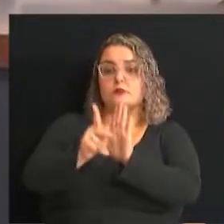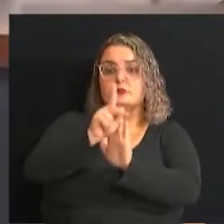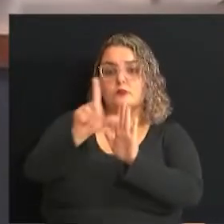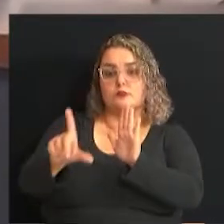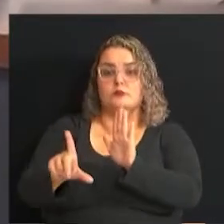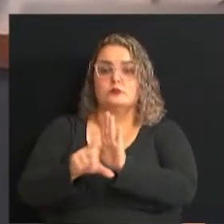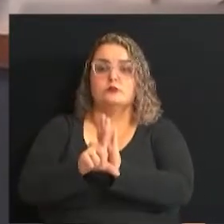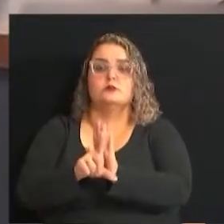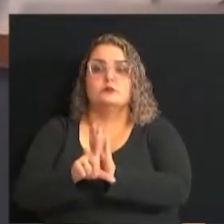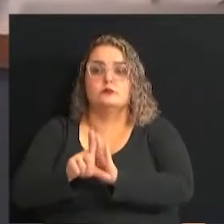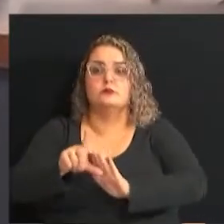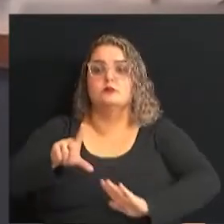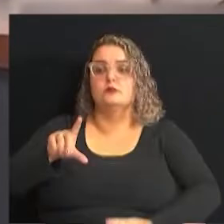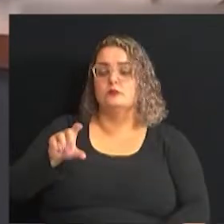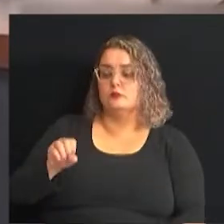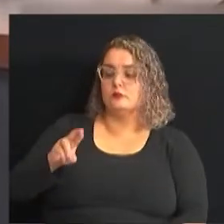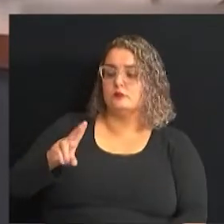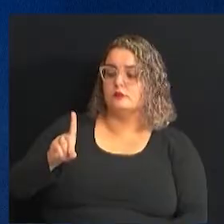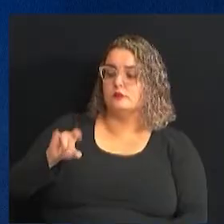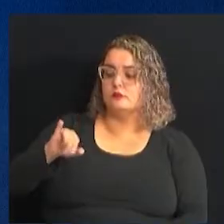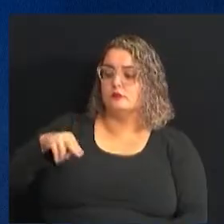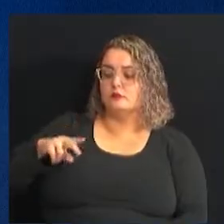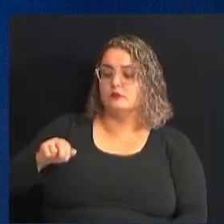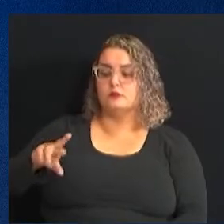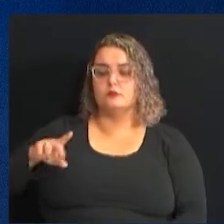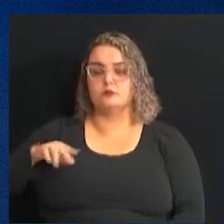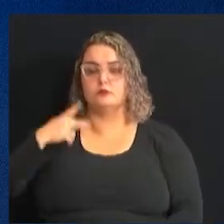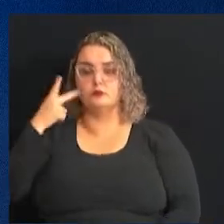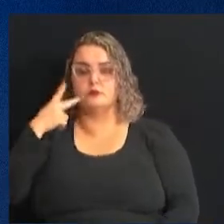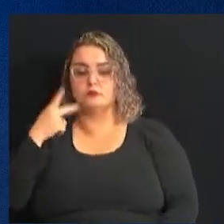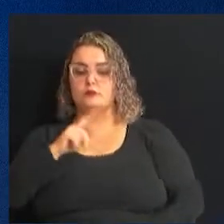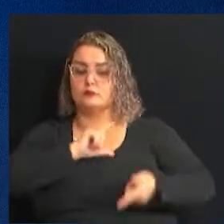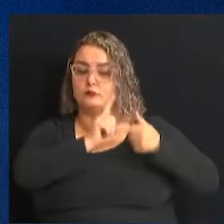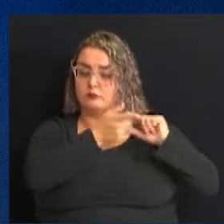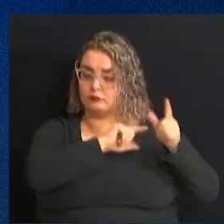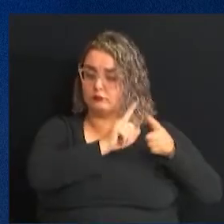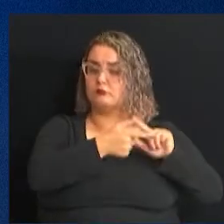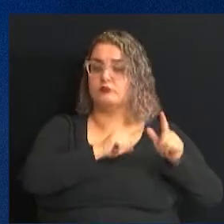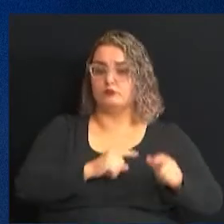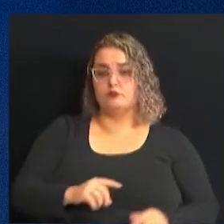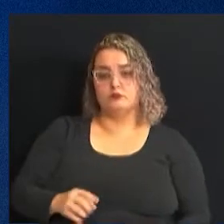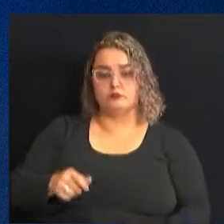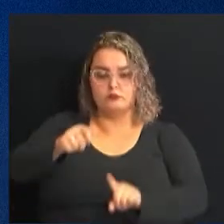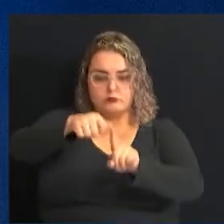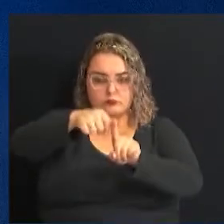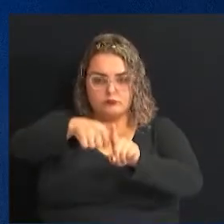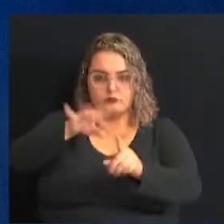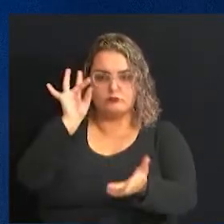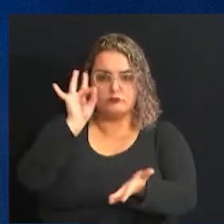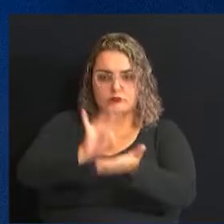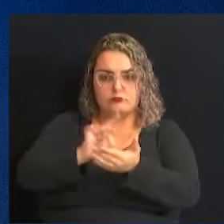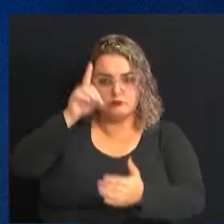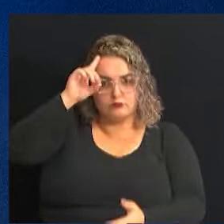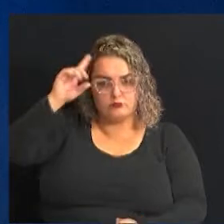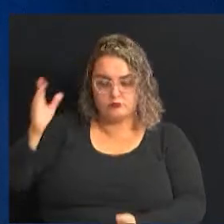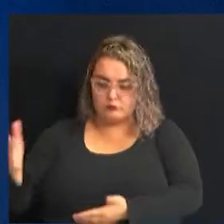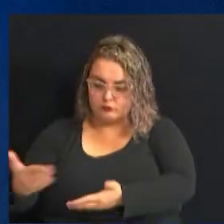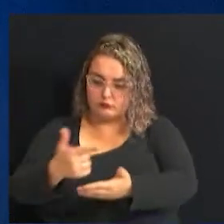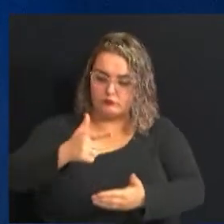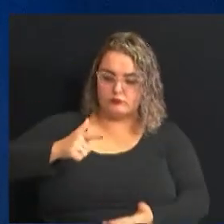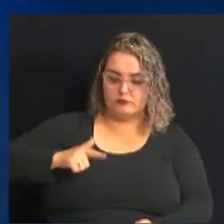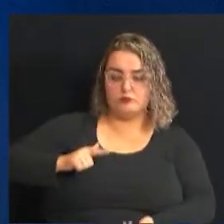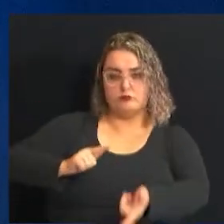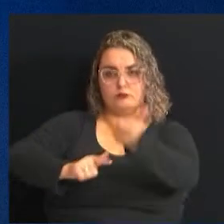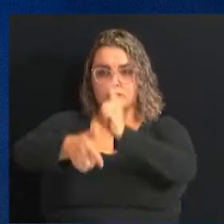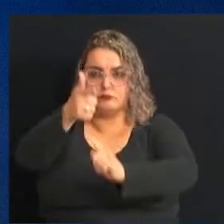o projeto de lei ordinária de autoria do vereador Major Jaime, que institui o Dia dos Colecionadores de